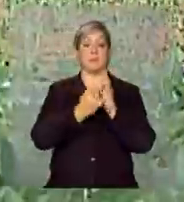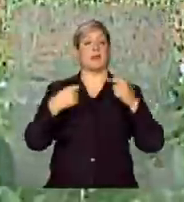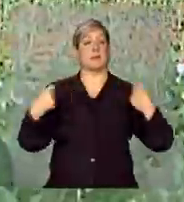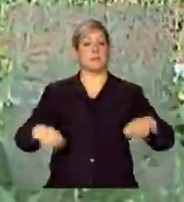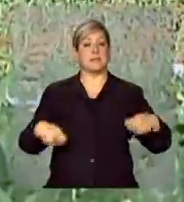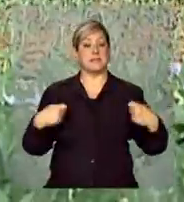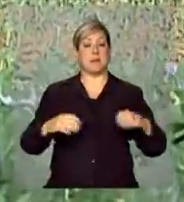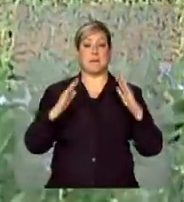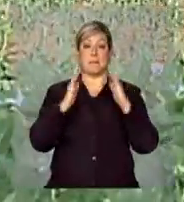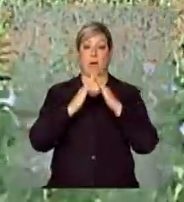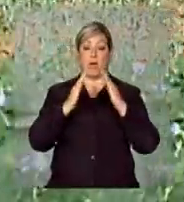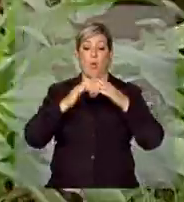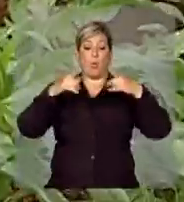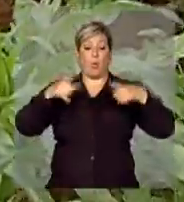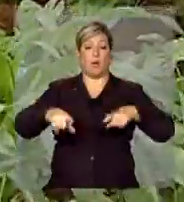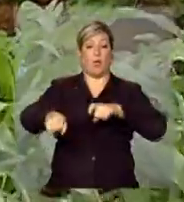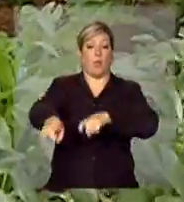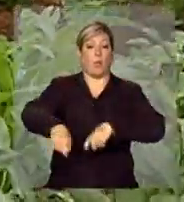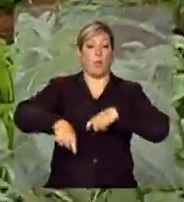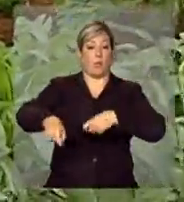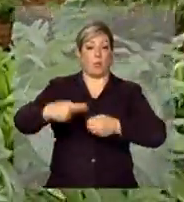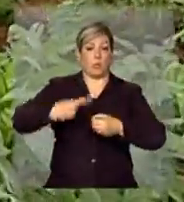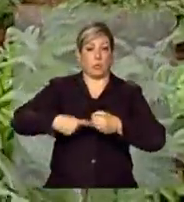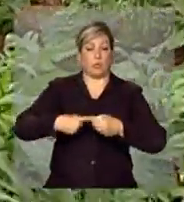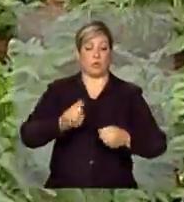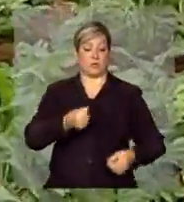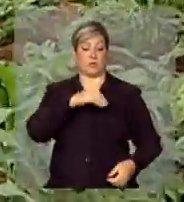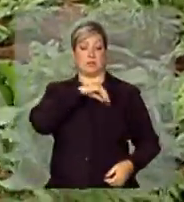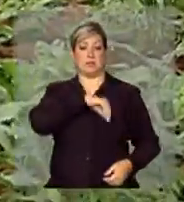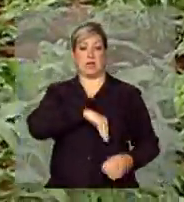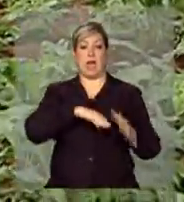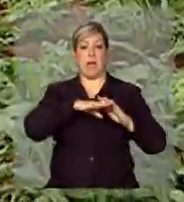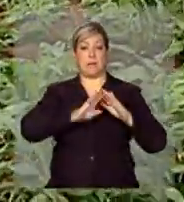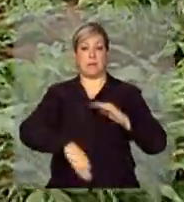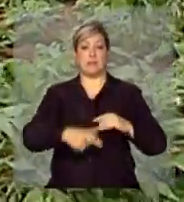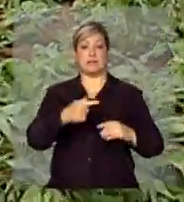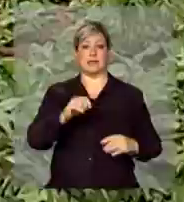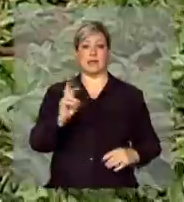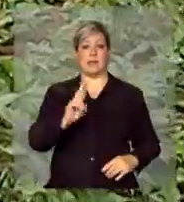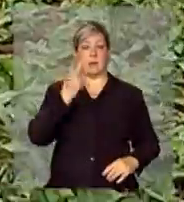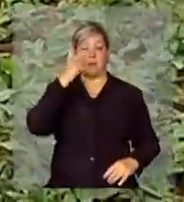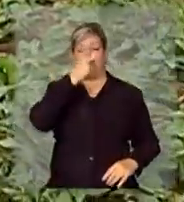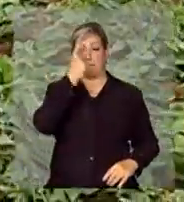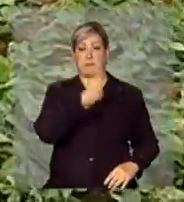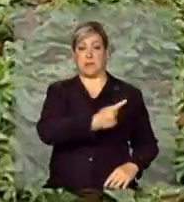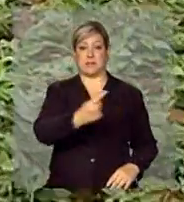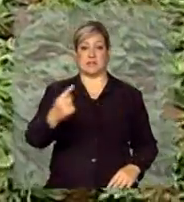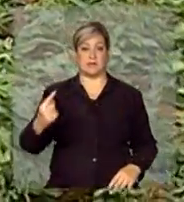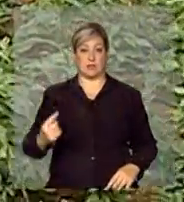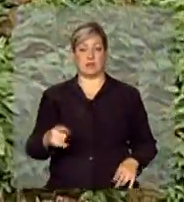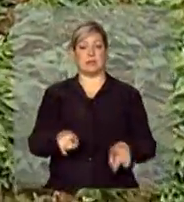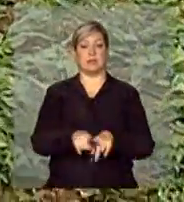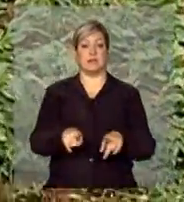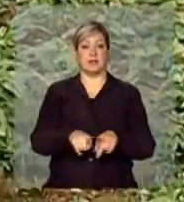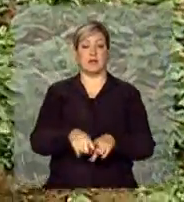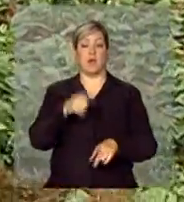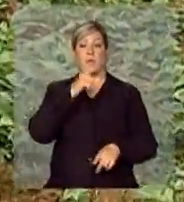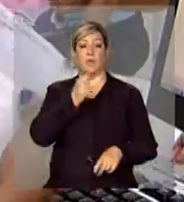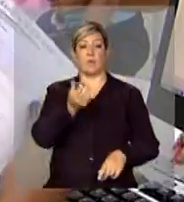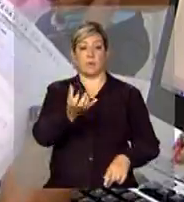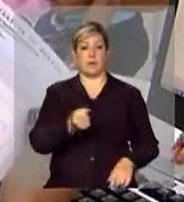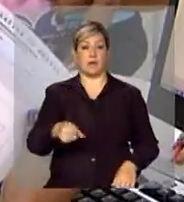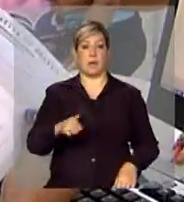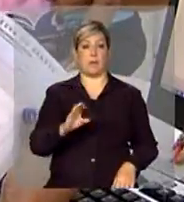preciso morar em área rural, ter renda abaixo de R 70,00 por pessoa e ser beneficiário do Bolsa